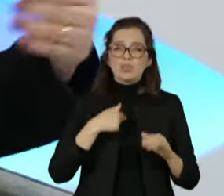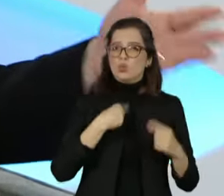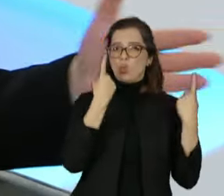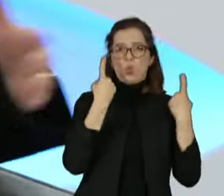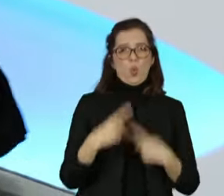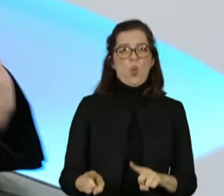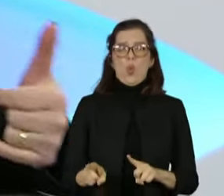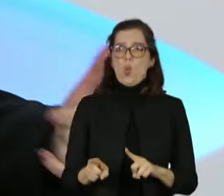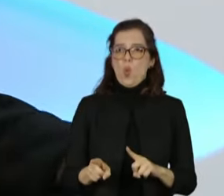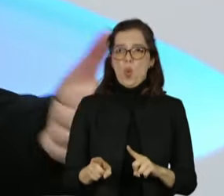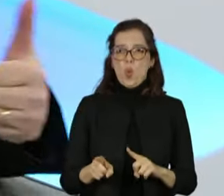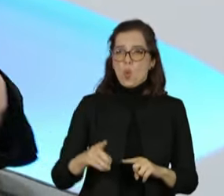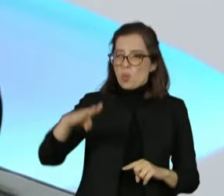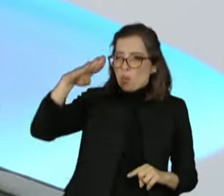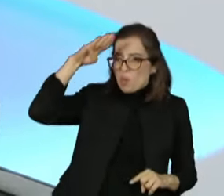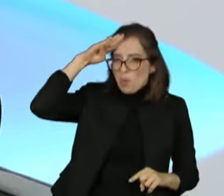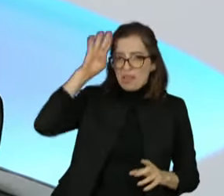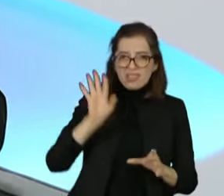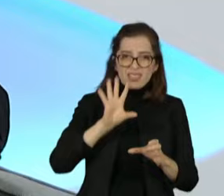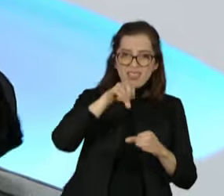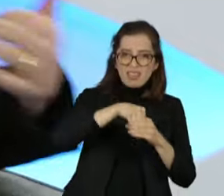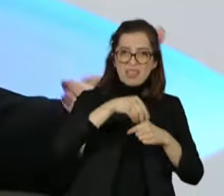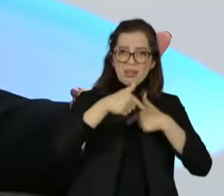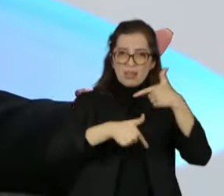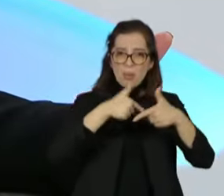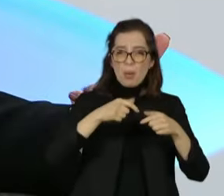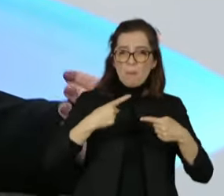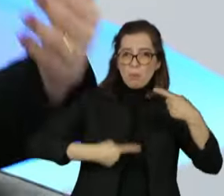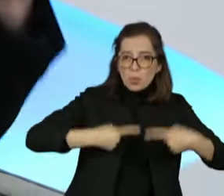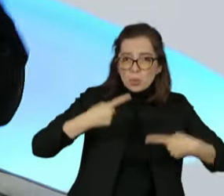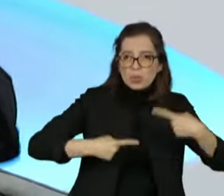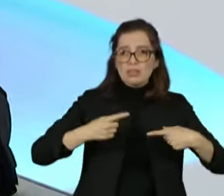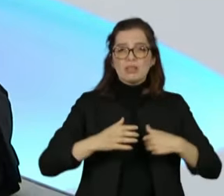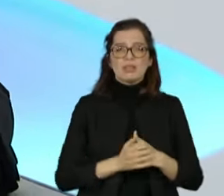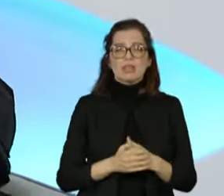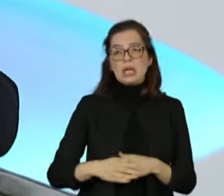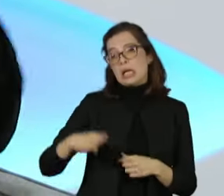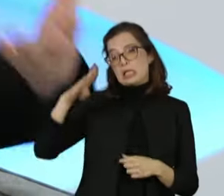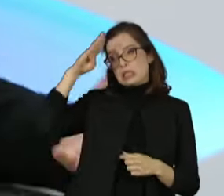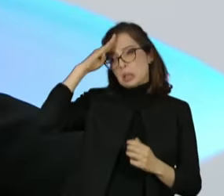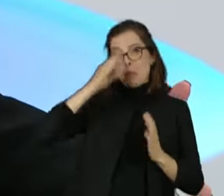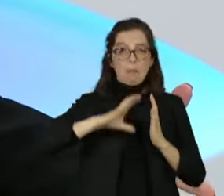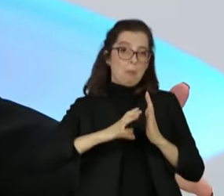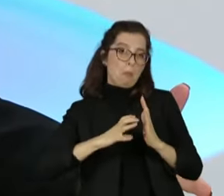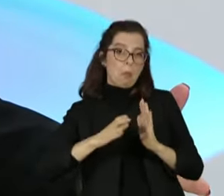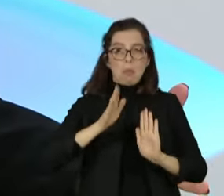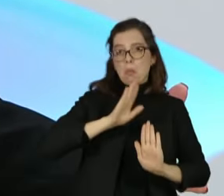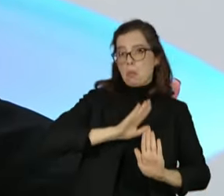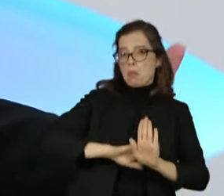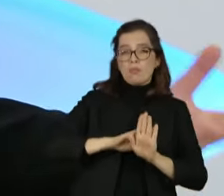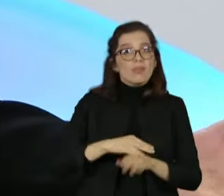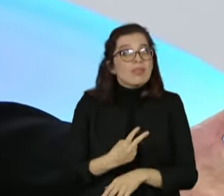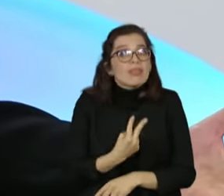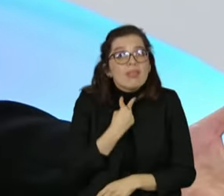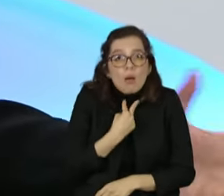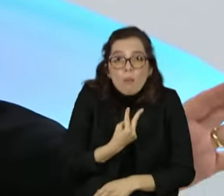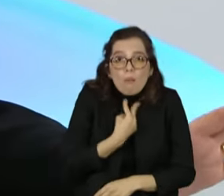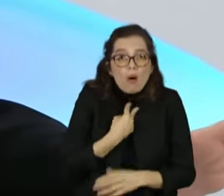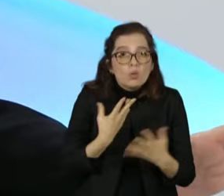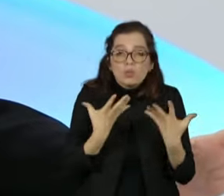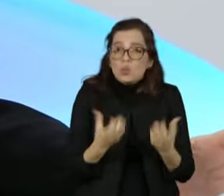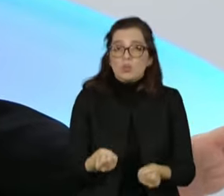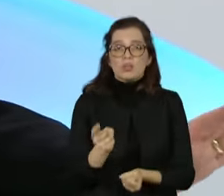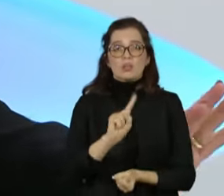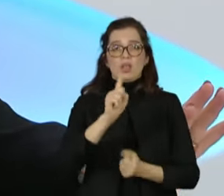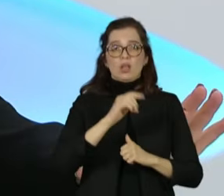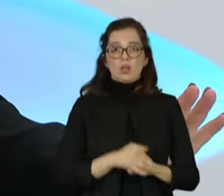imparcial, as Forças Armadas não podem ter nem partido, nem ideologia e, muito menos, política dentro dos quartéis. E